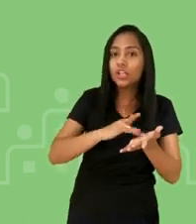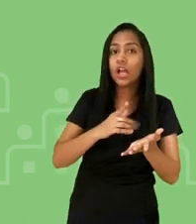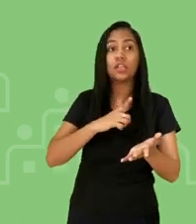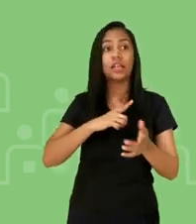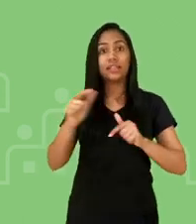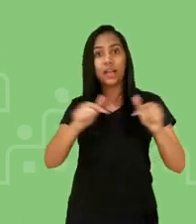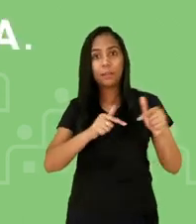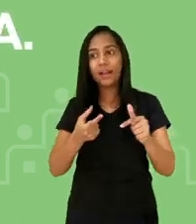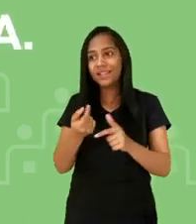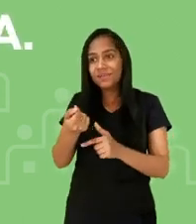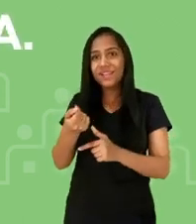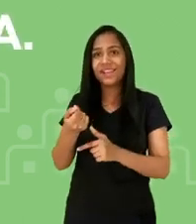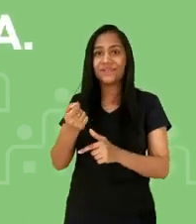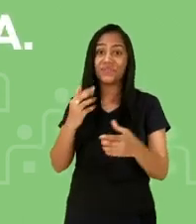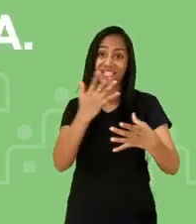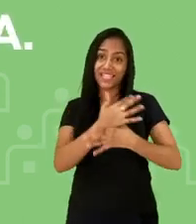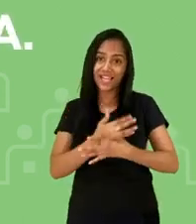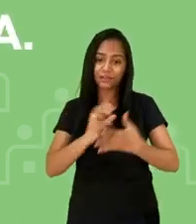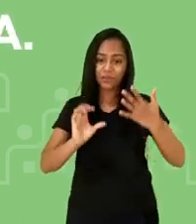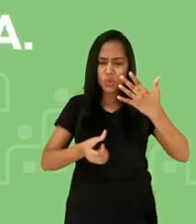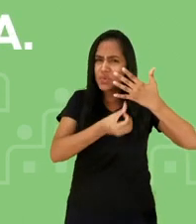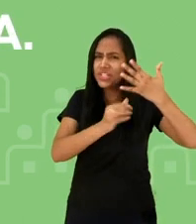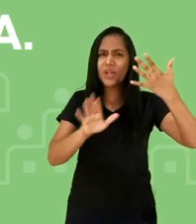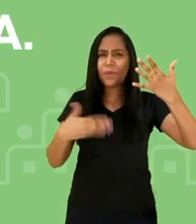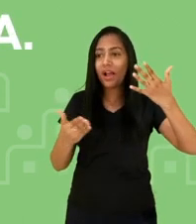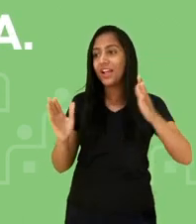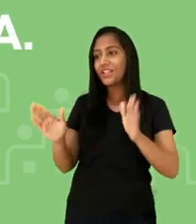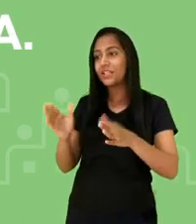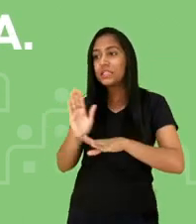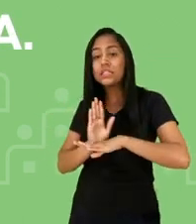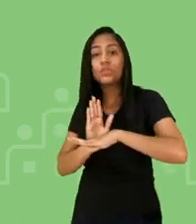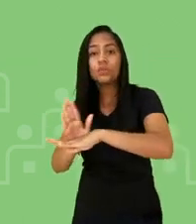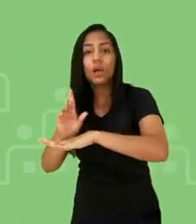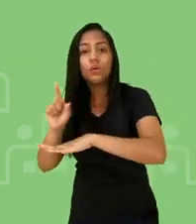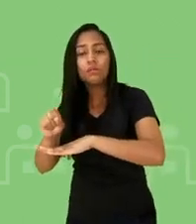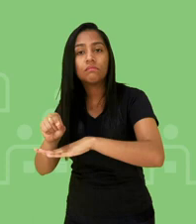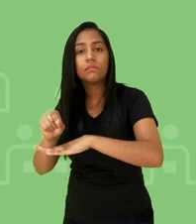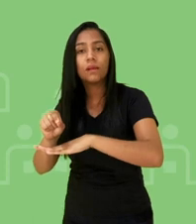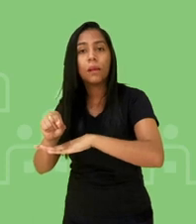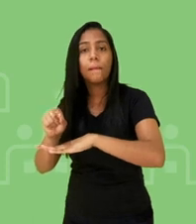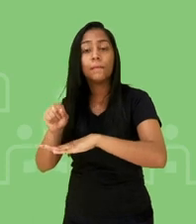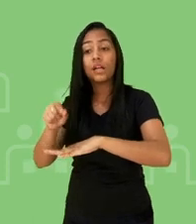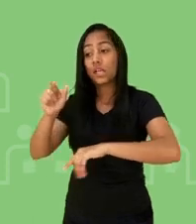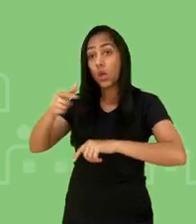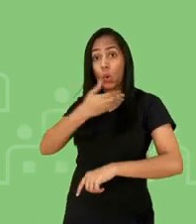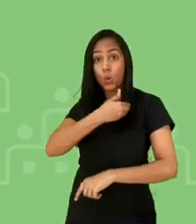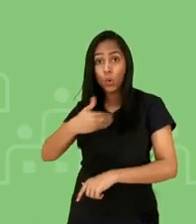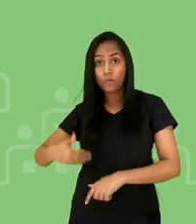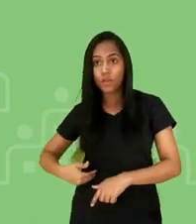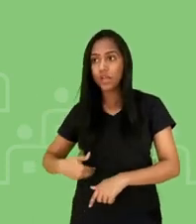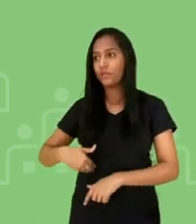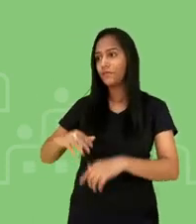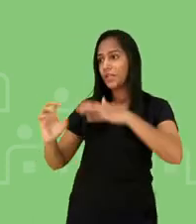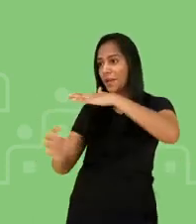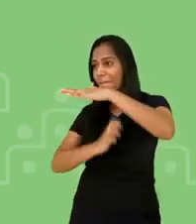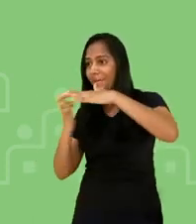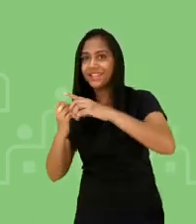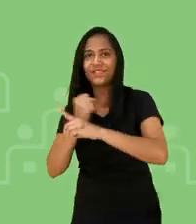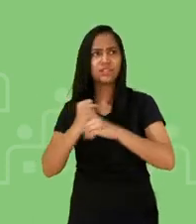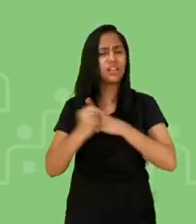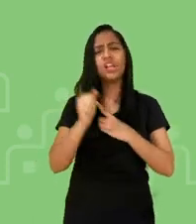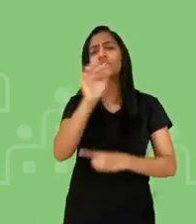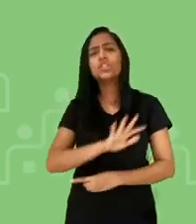economias alternativas, como as economias verde, solidária e compartilhada. Ações que aproveitem as